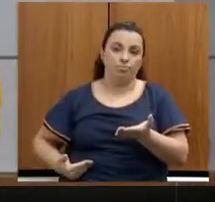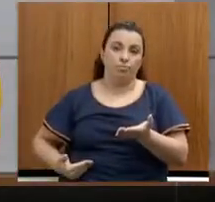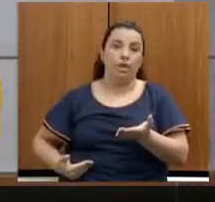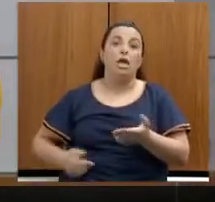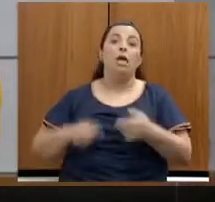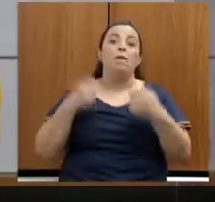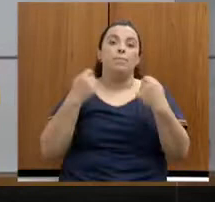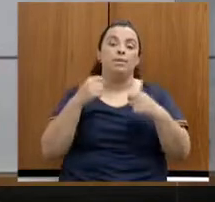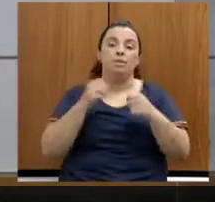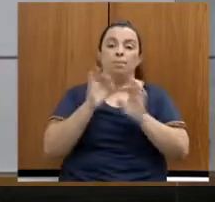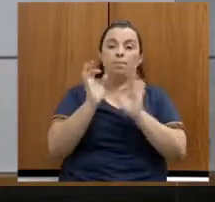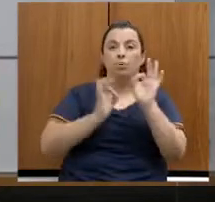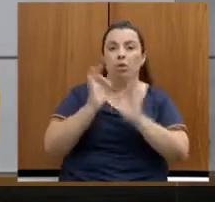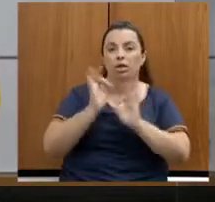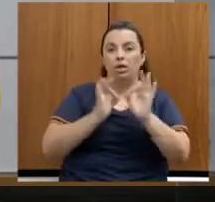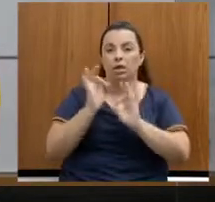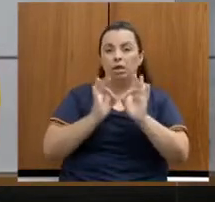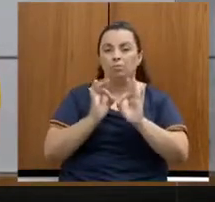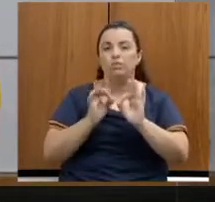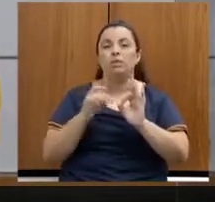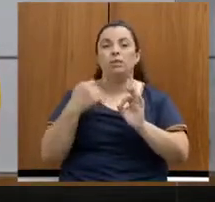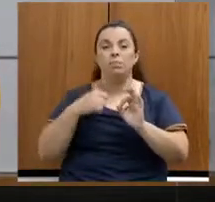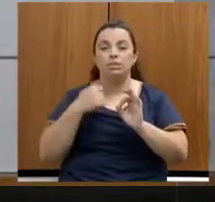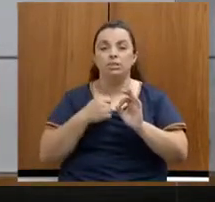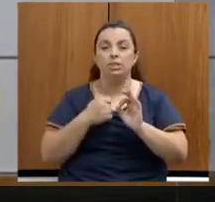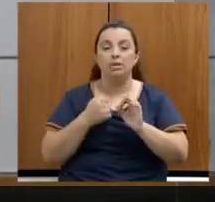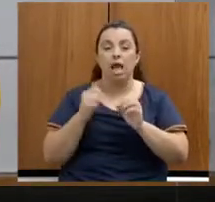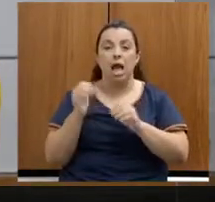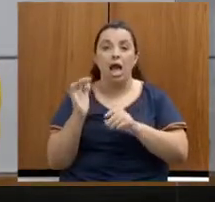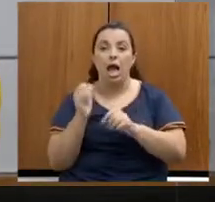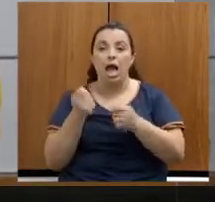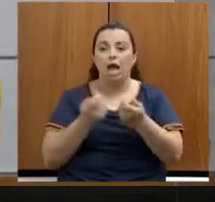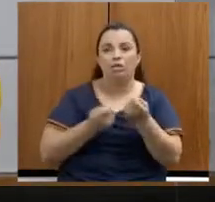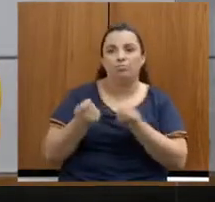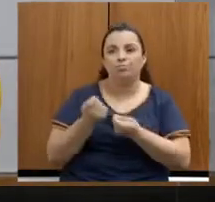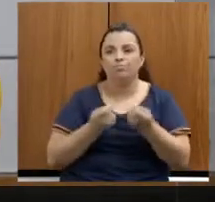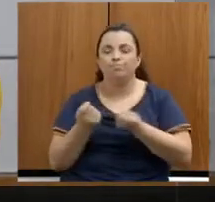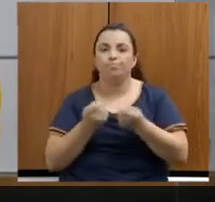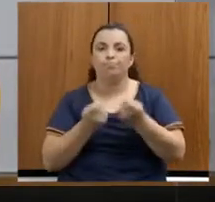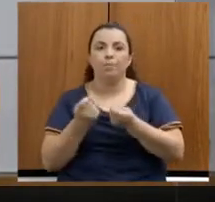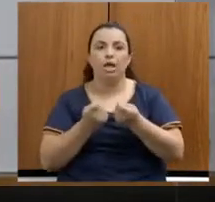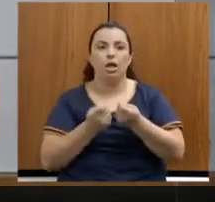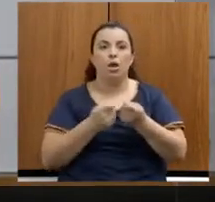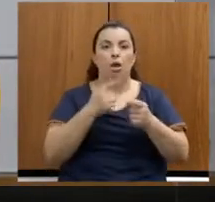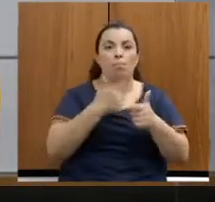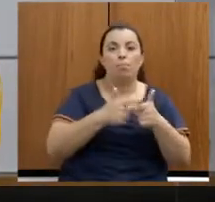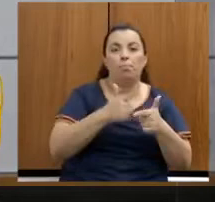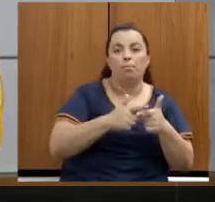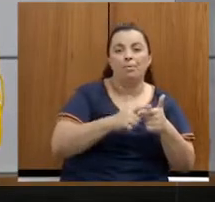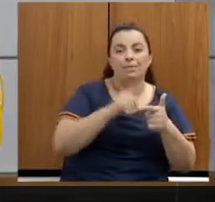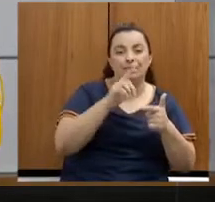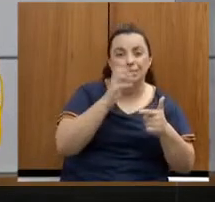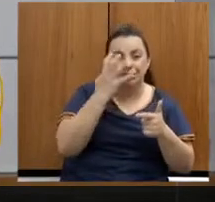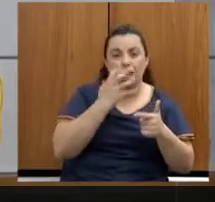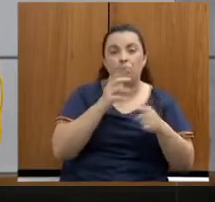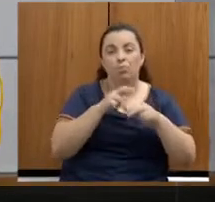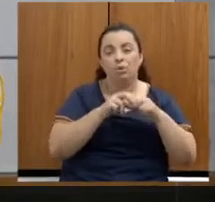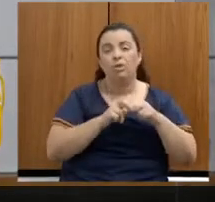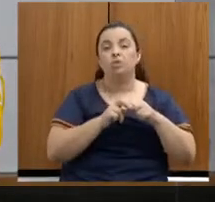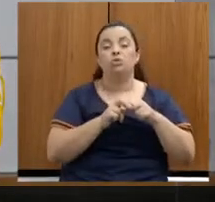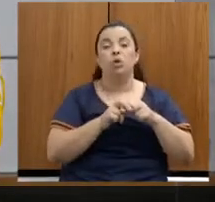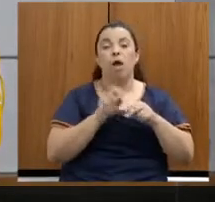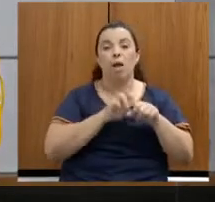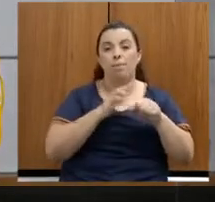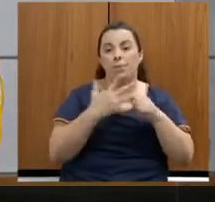programas que lidassem, de um lado, com a crise aguda de renda e trabalho decorrente da pandemia, e, de outro, sustentassem as medidas não